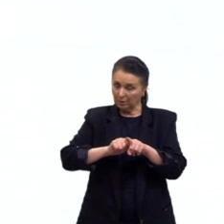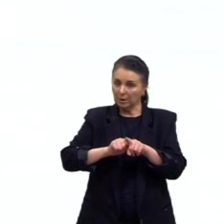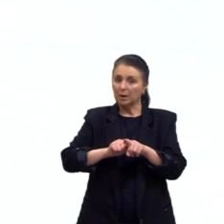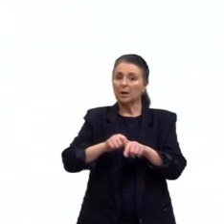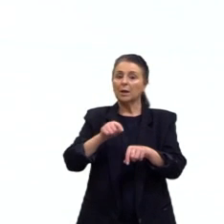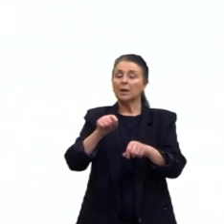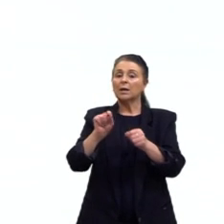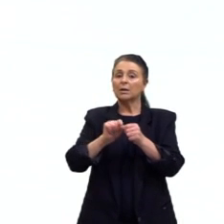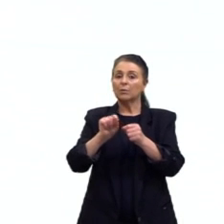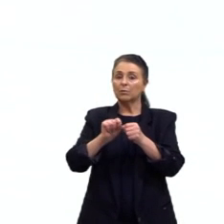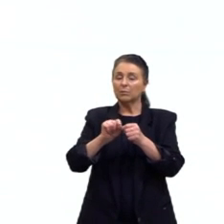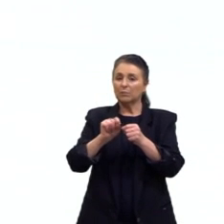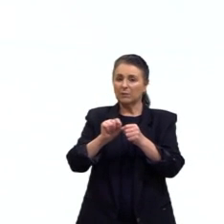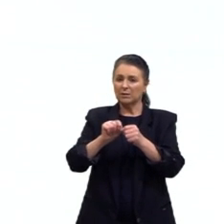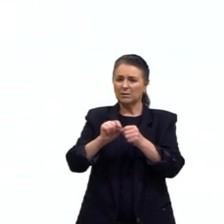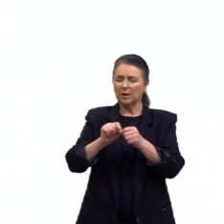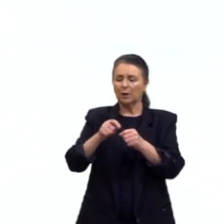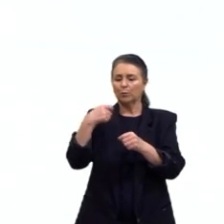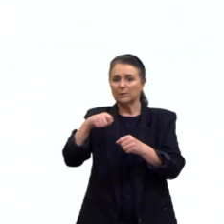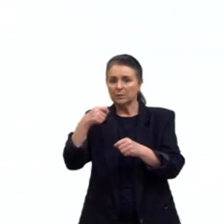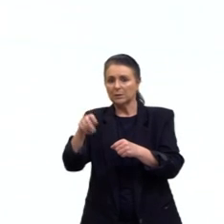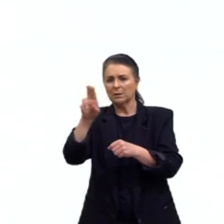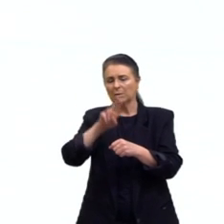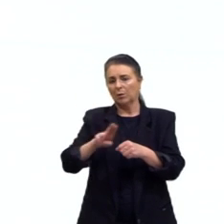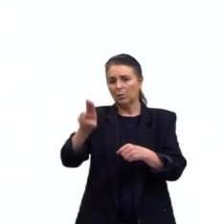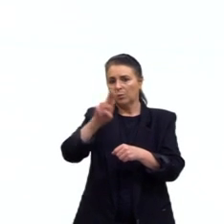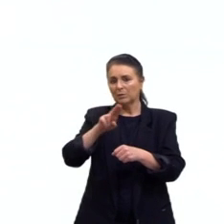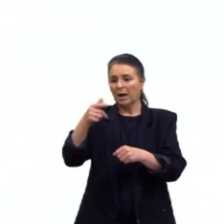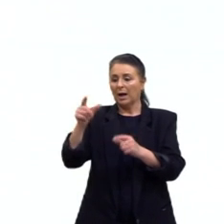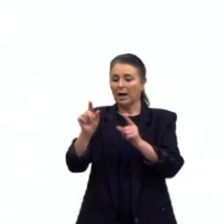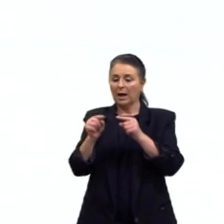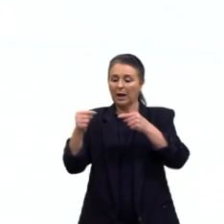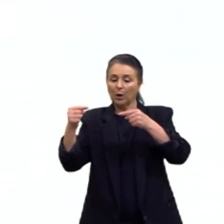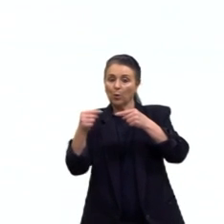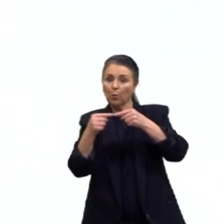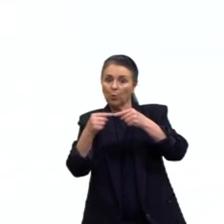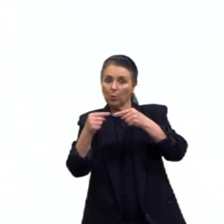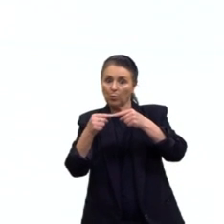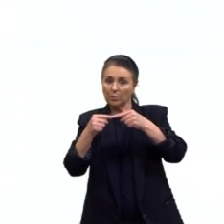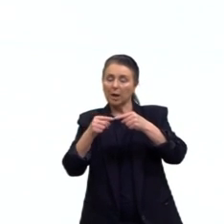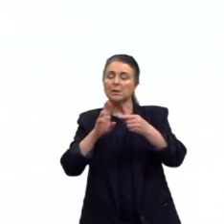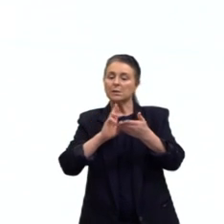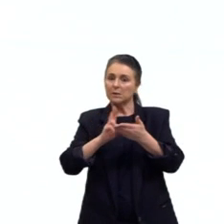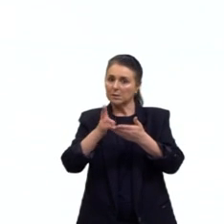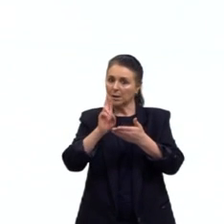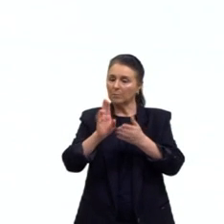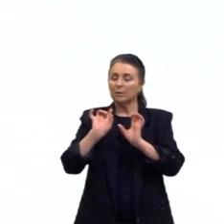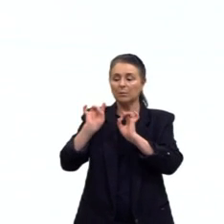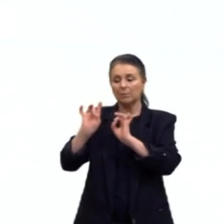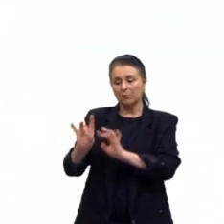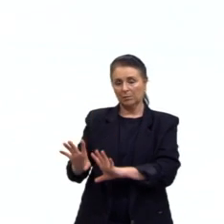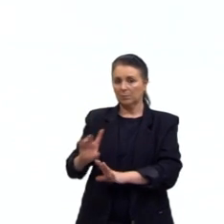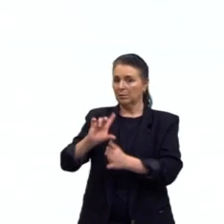necessário utilizar agulhas ou seringas que sejam descartáveis.